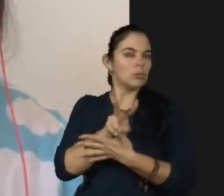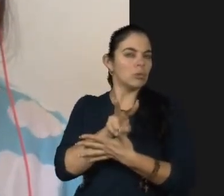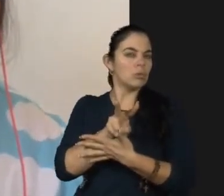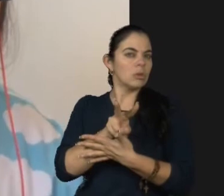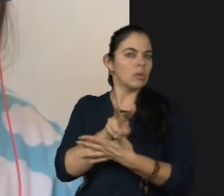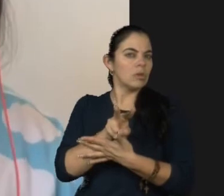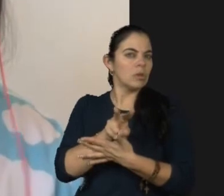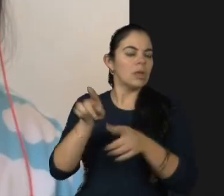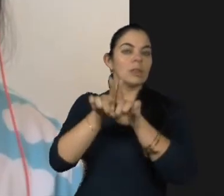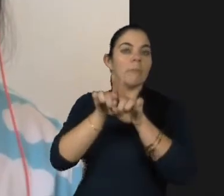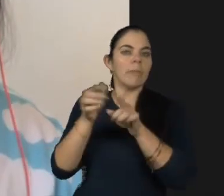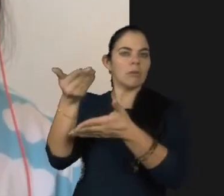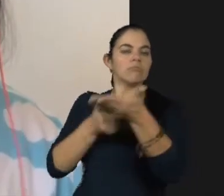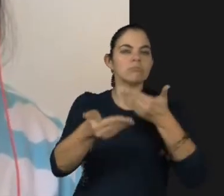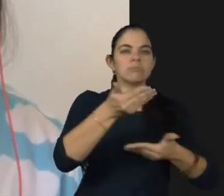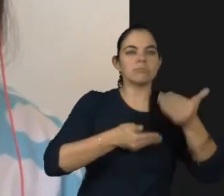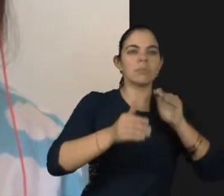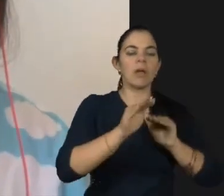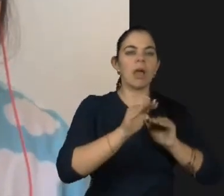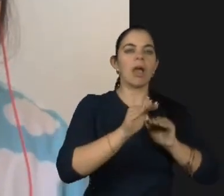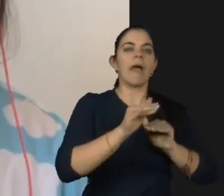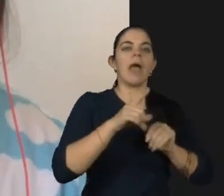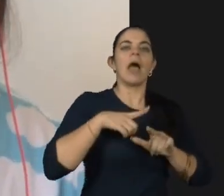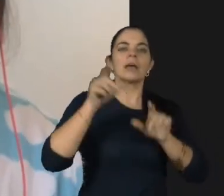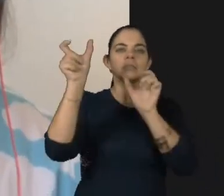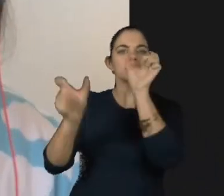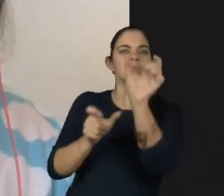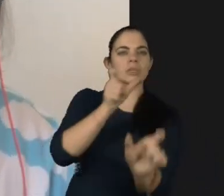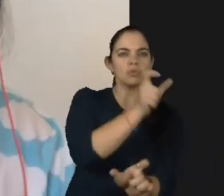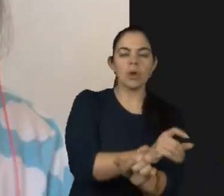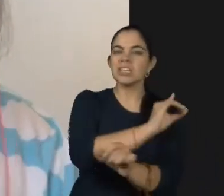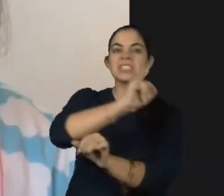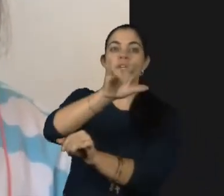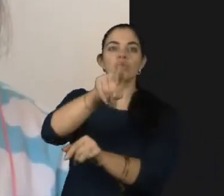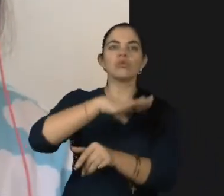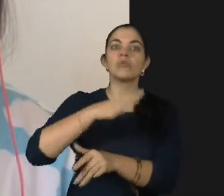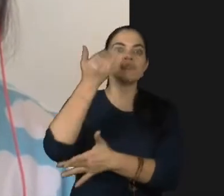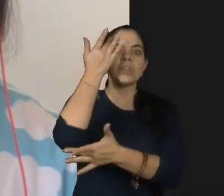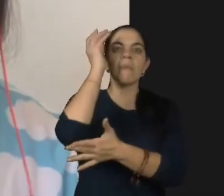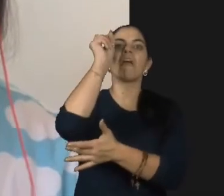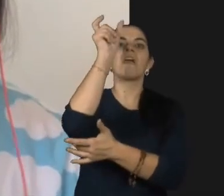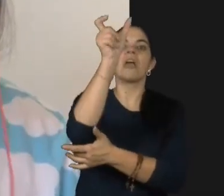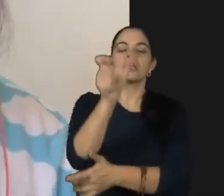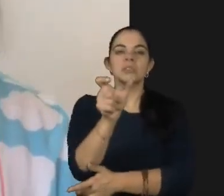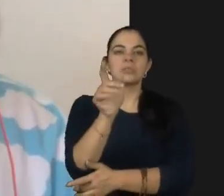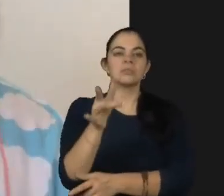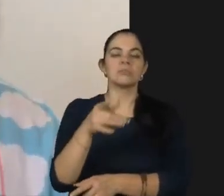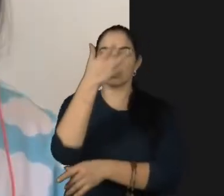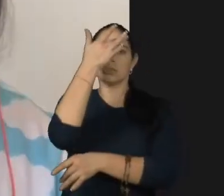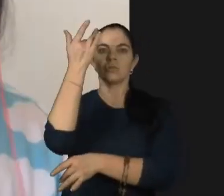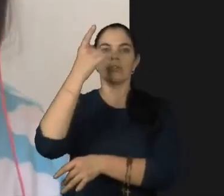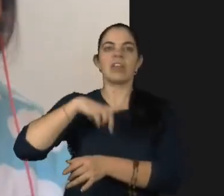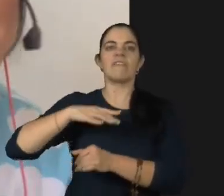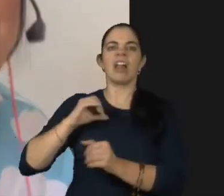passar a enxergar as pessoas com empatia e que façam uma leção. E se você não sabe que eles são erros, em vez de criar qualquer tipo